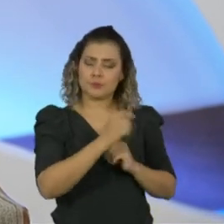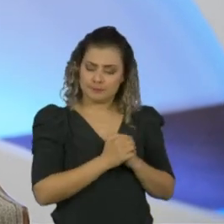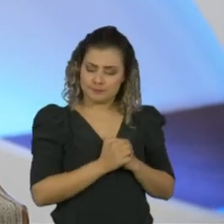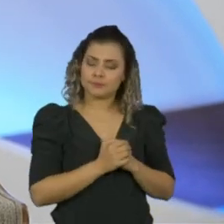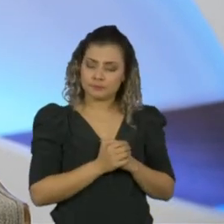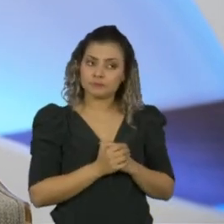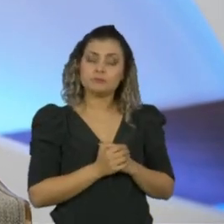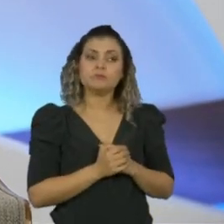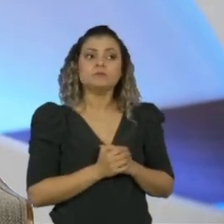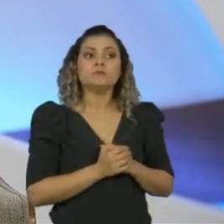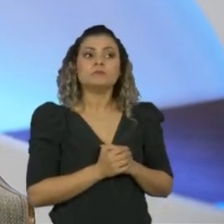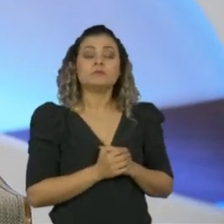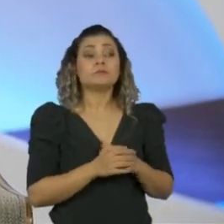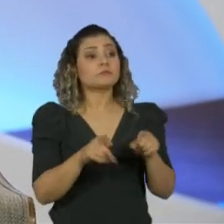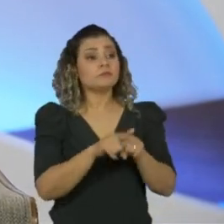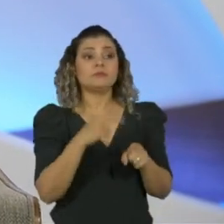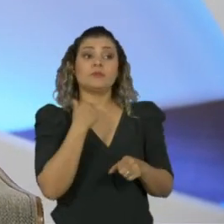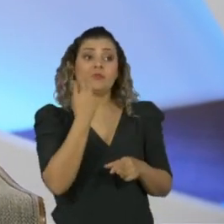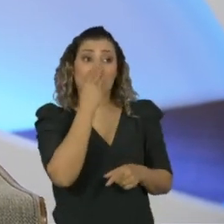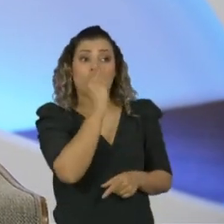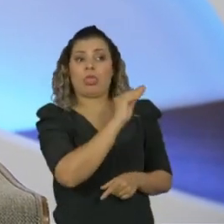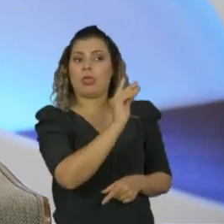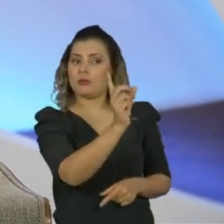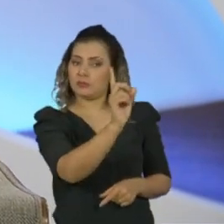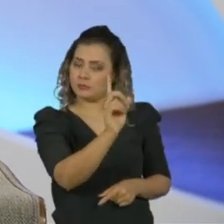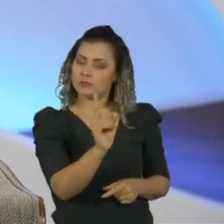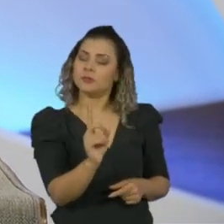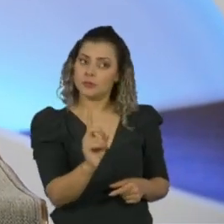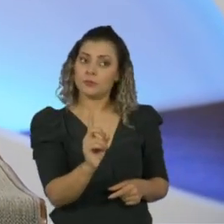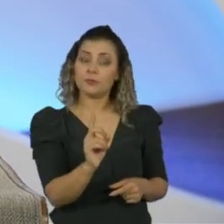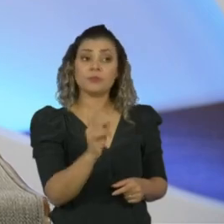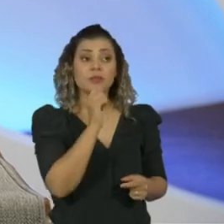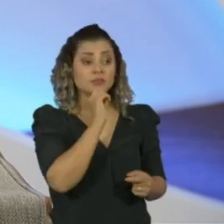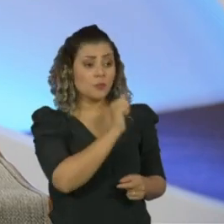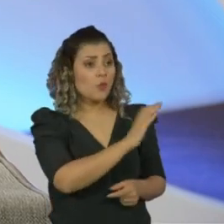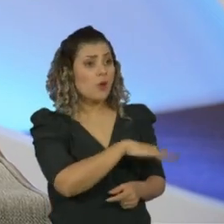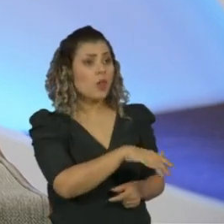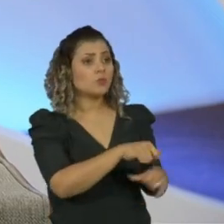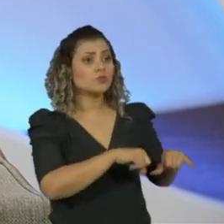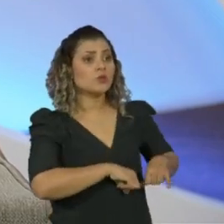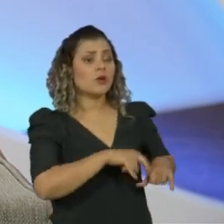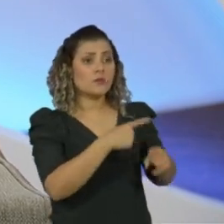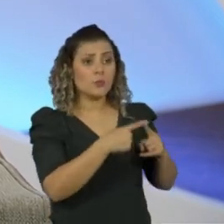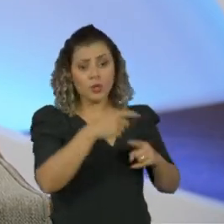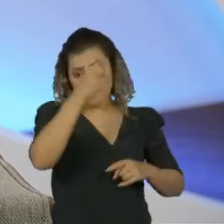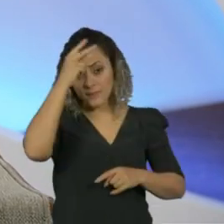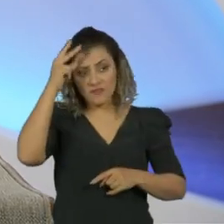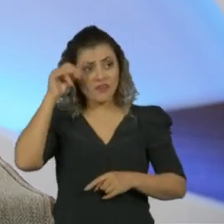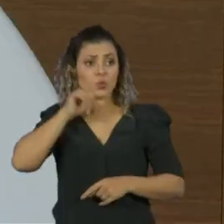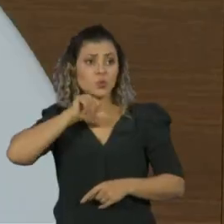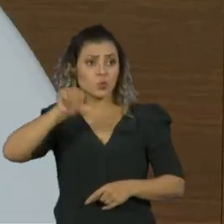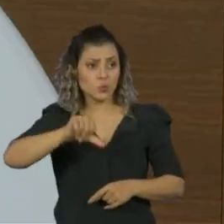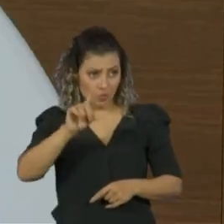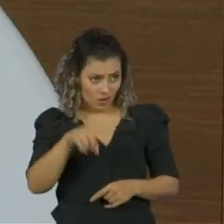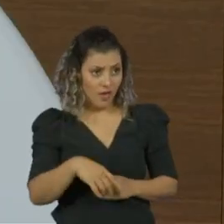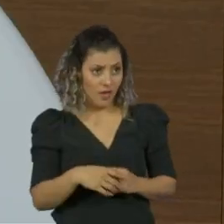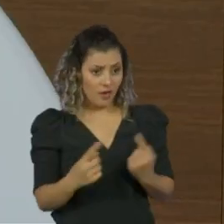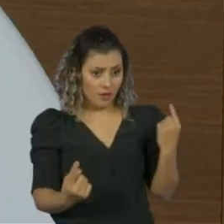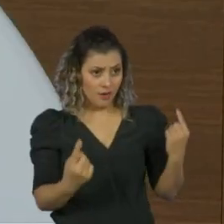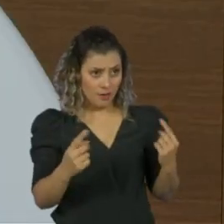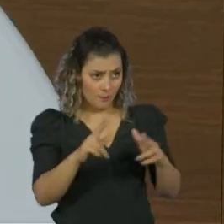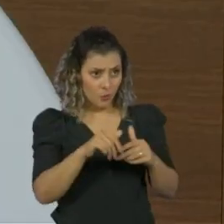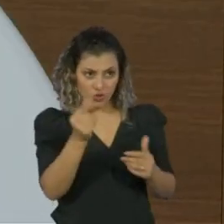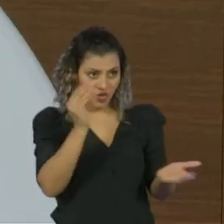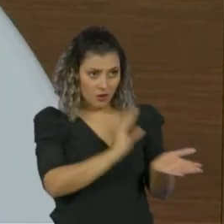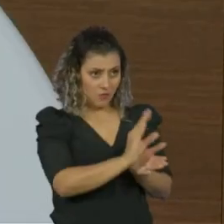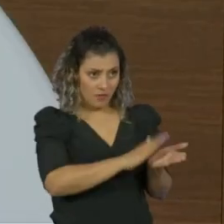que não dá para desconsiderar. Você vai punir o aluno porque o prefeito foi ruim? Qual o sentido disso?